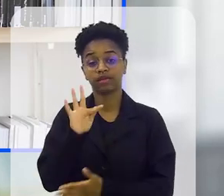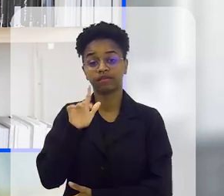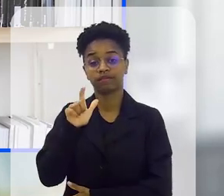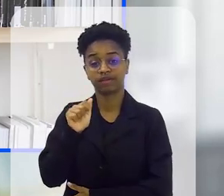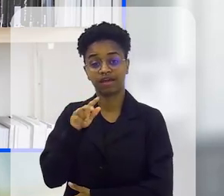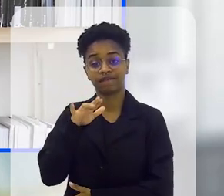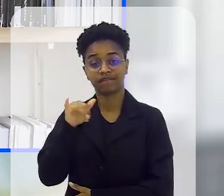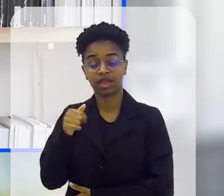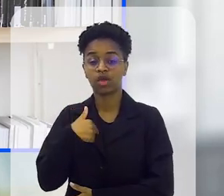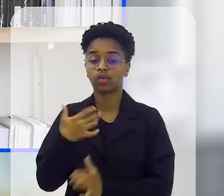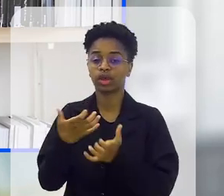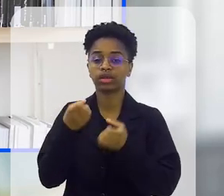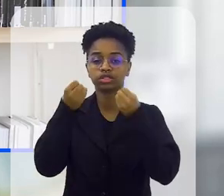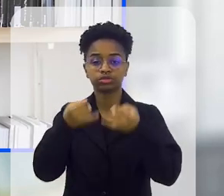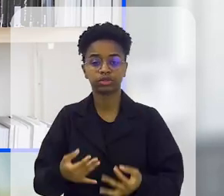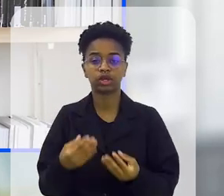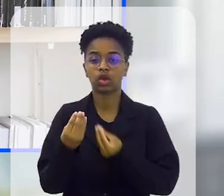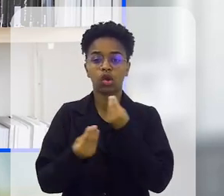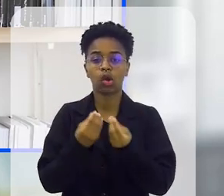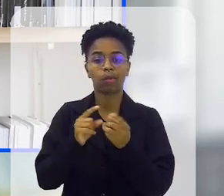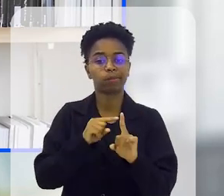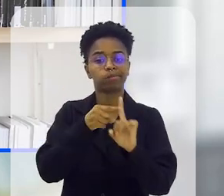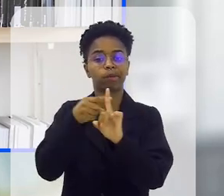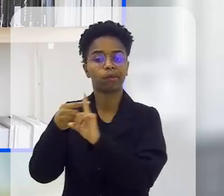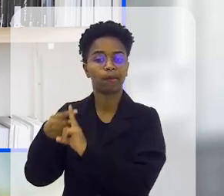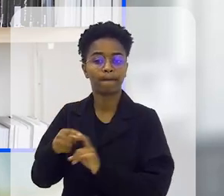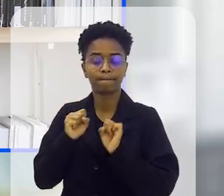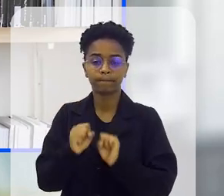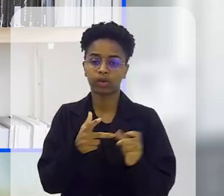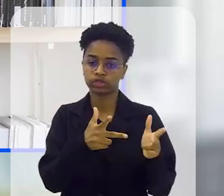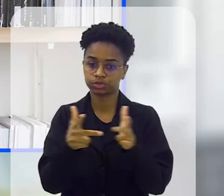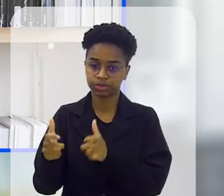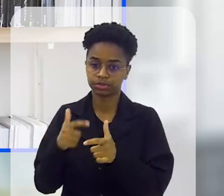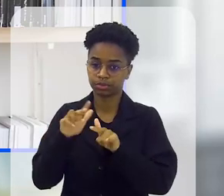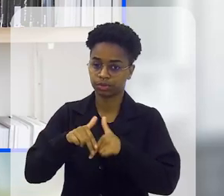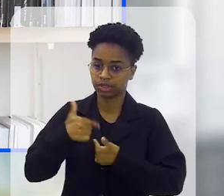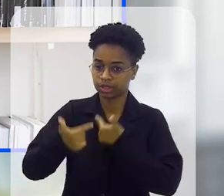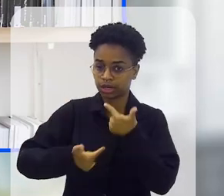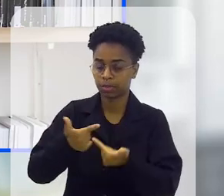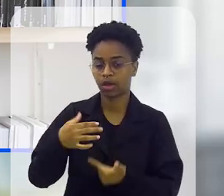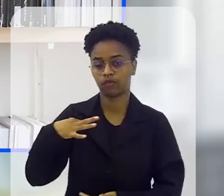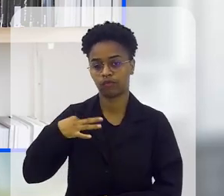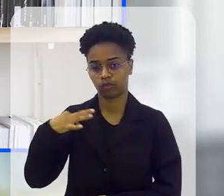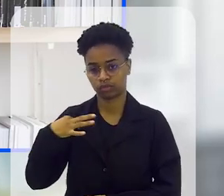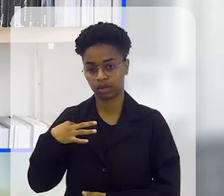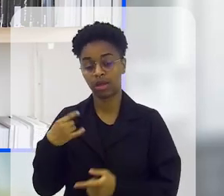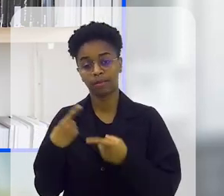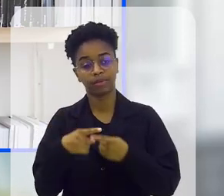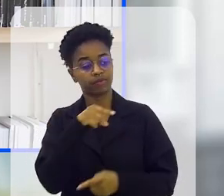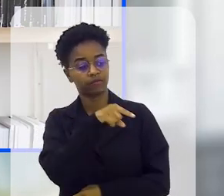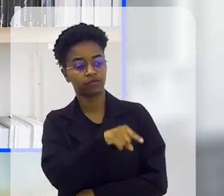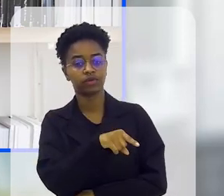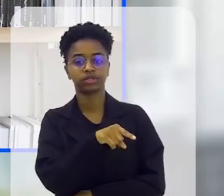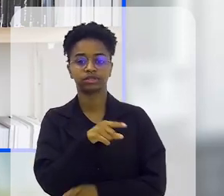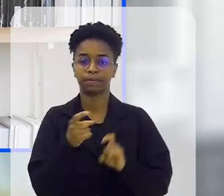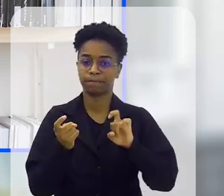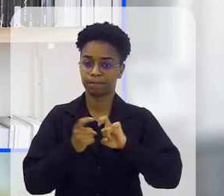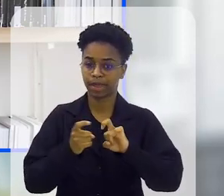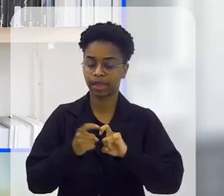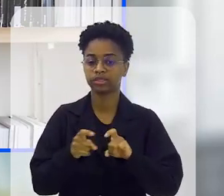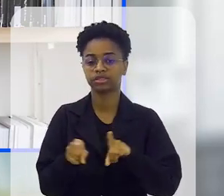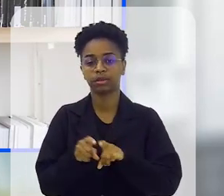Agora, Flávio, eu queria que você falasse um pouquinho sobre os benefícios que podem ser percebidos, assim, com os trabalhos voluntários, né? Você, como